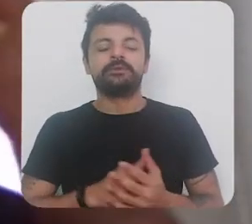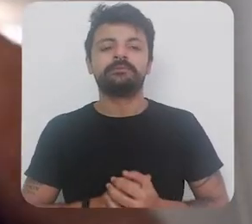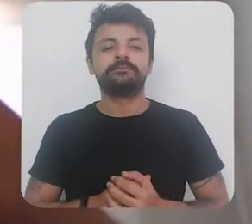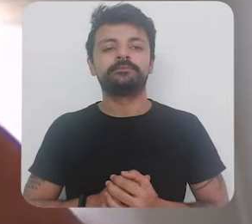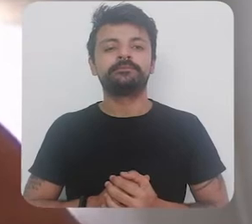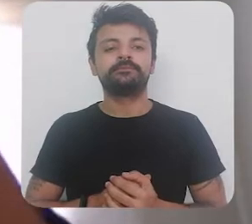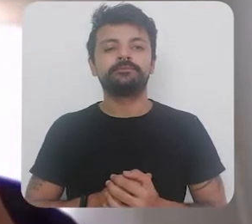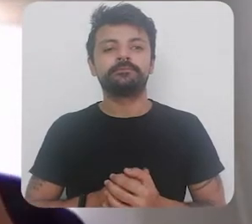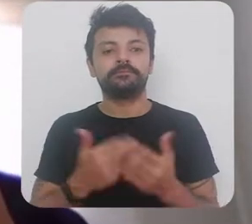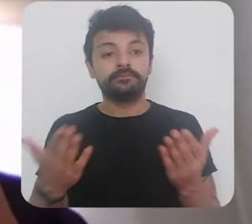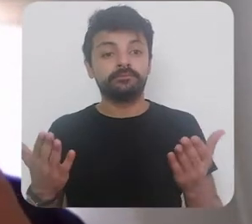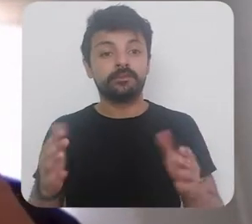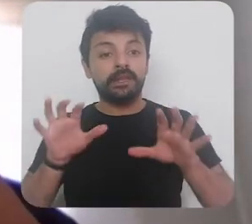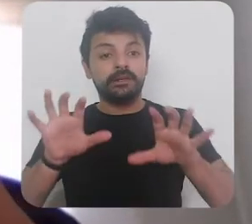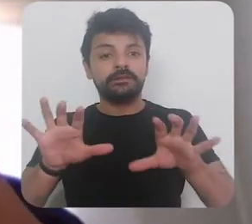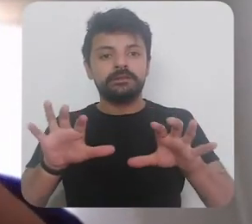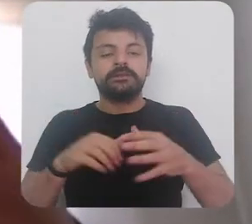Basile